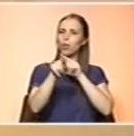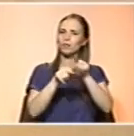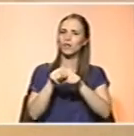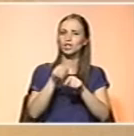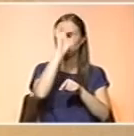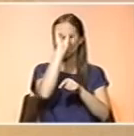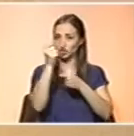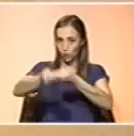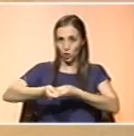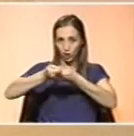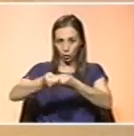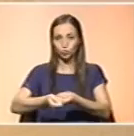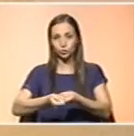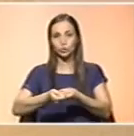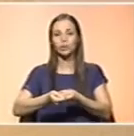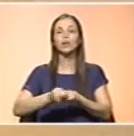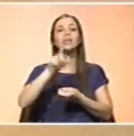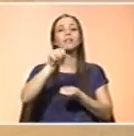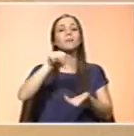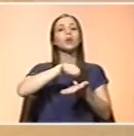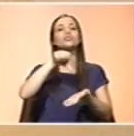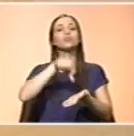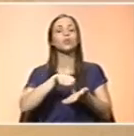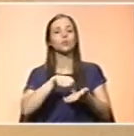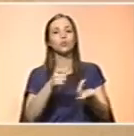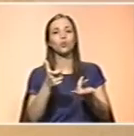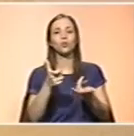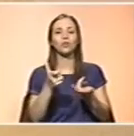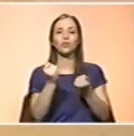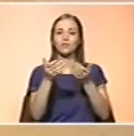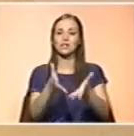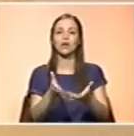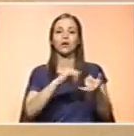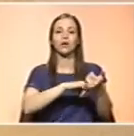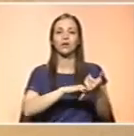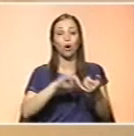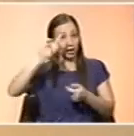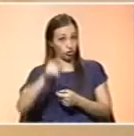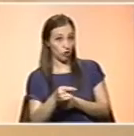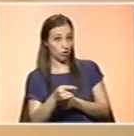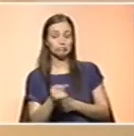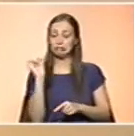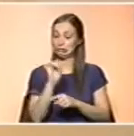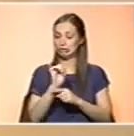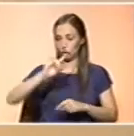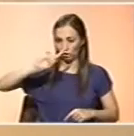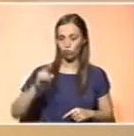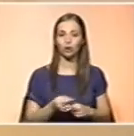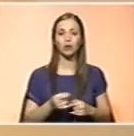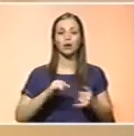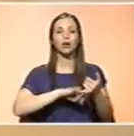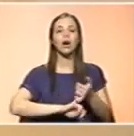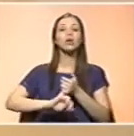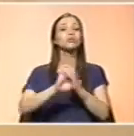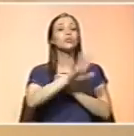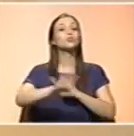ao CIAV, ao Centro de Informação Antiveneno. Na Associação Nacional das Que é obrigatório, não é? Que é obrigatório. A Associação Nacional das